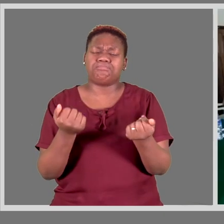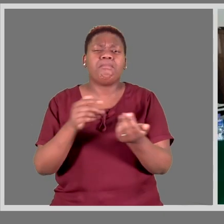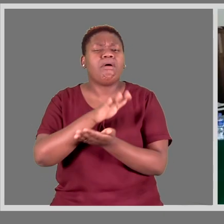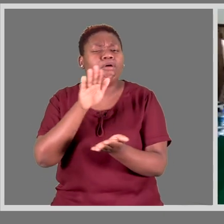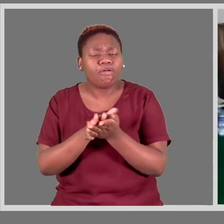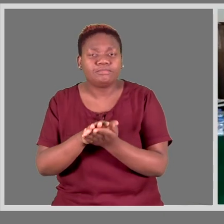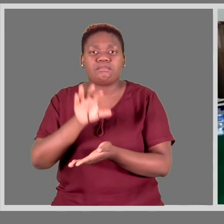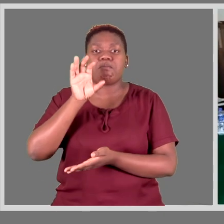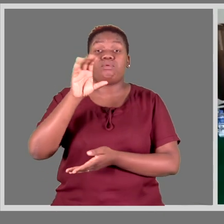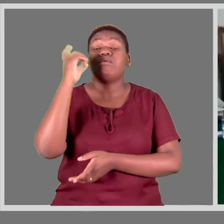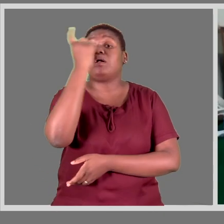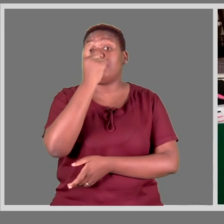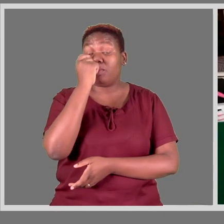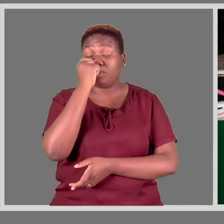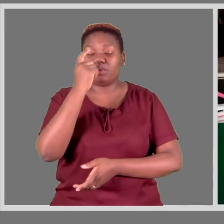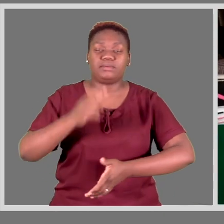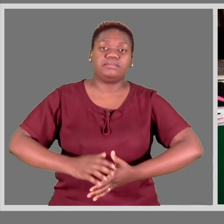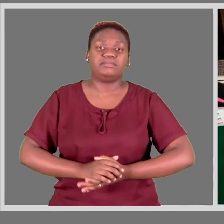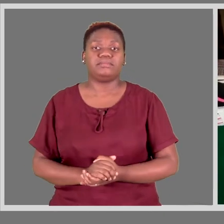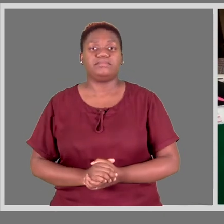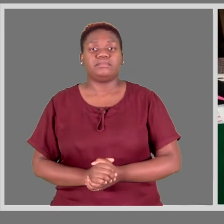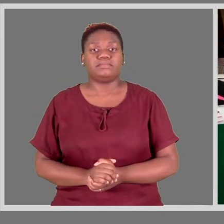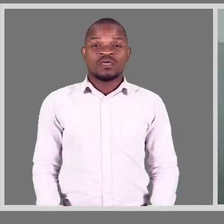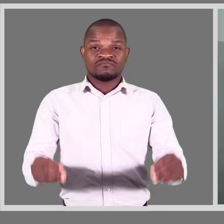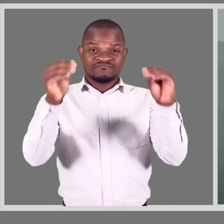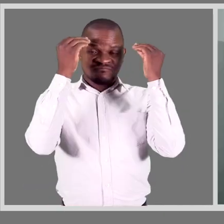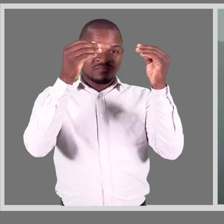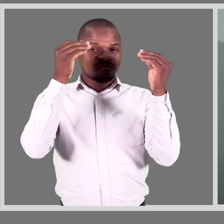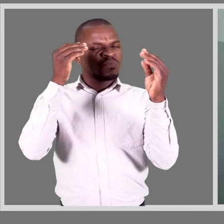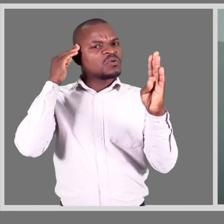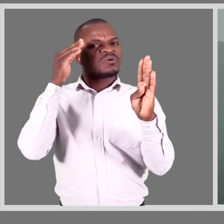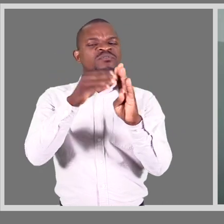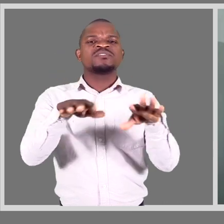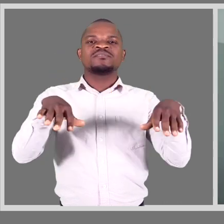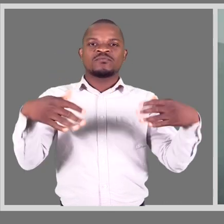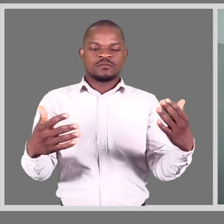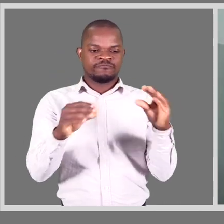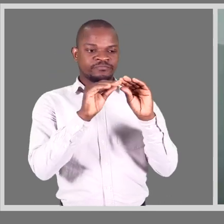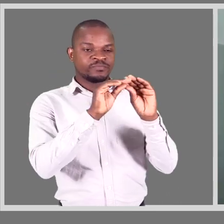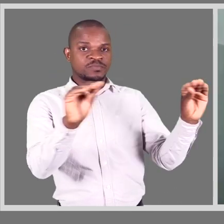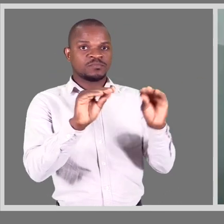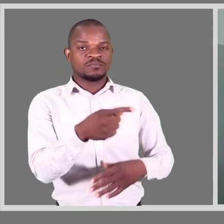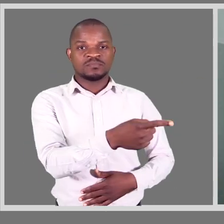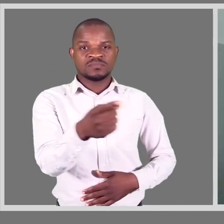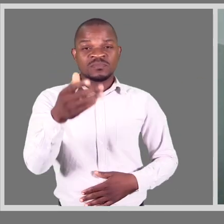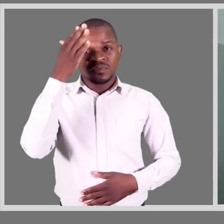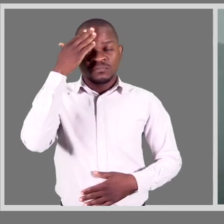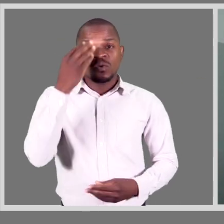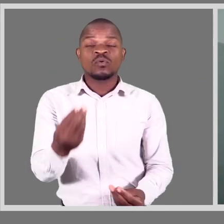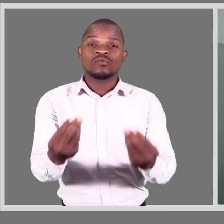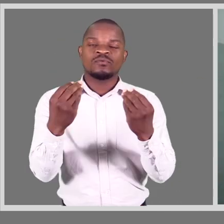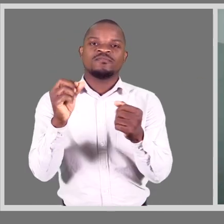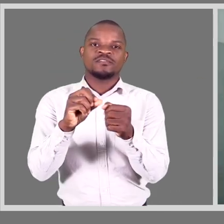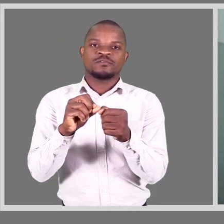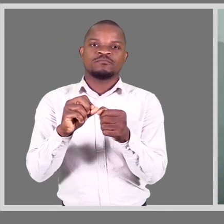treinamento foi orientado pela SAI de CIRVAS e decorreu na cidade de Nampula. A formação aqui é mais para eles dotar de conhecimento,